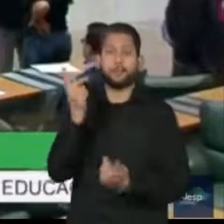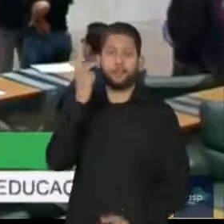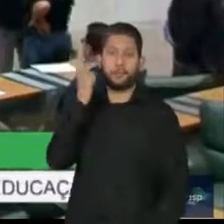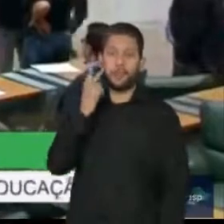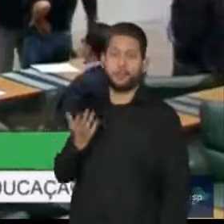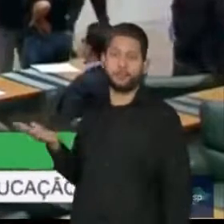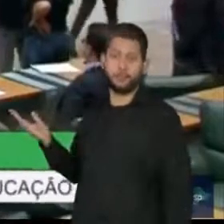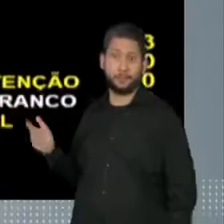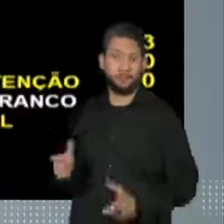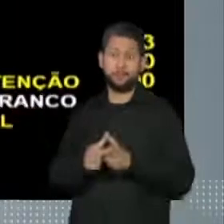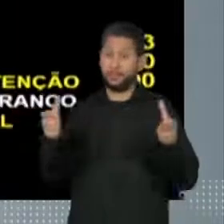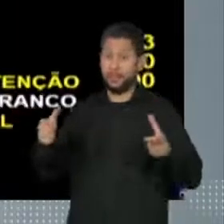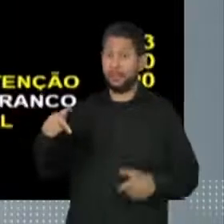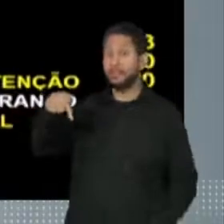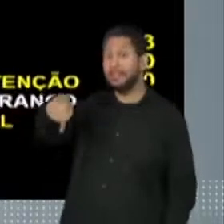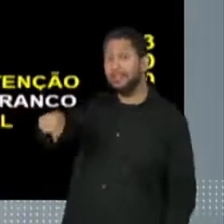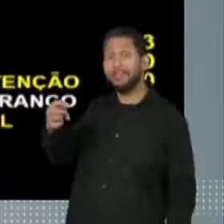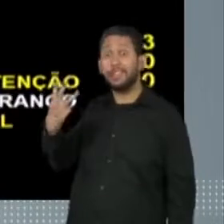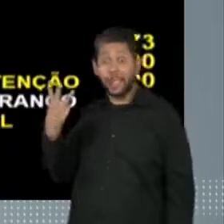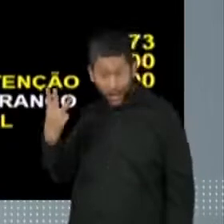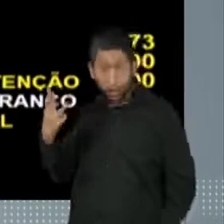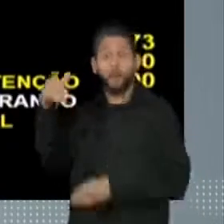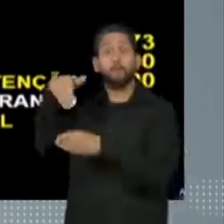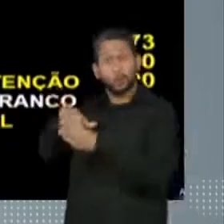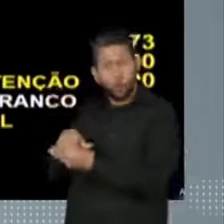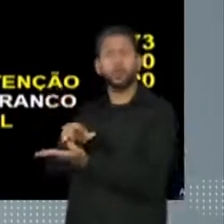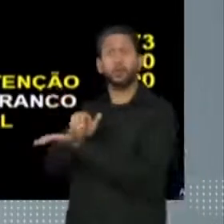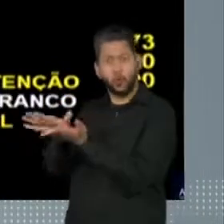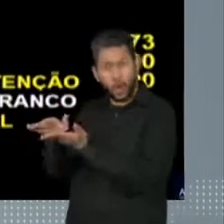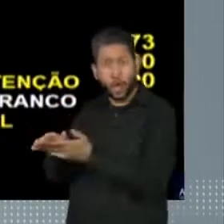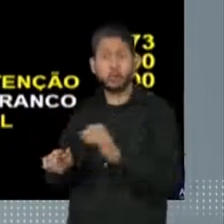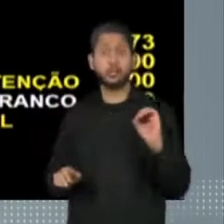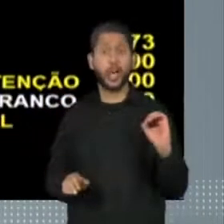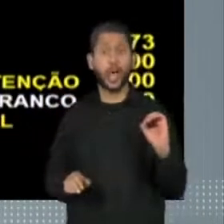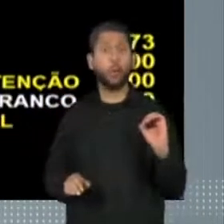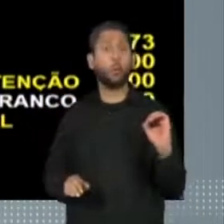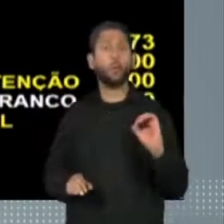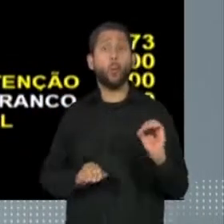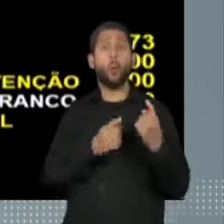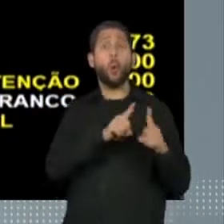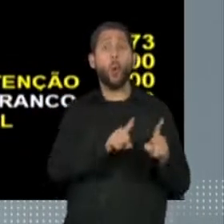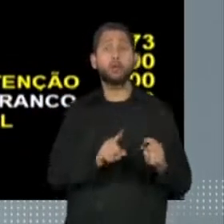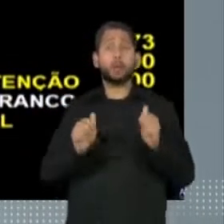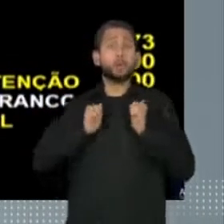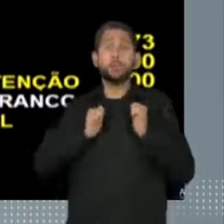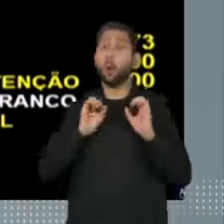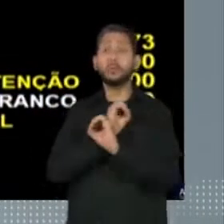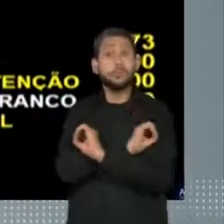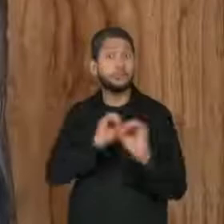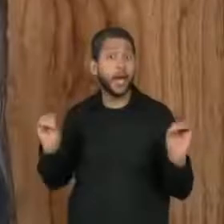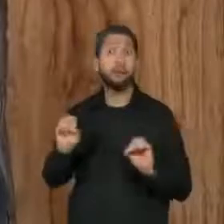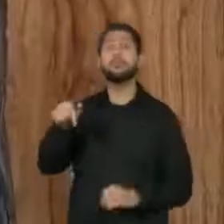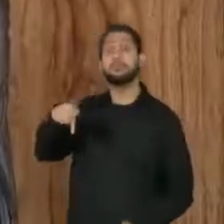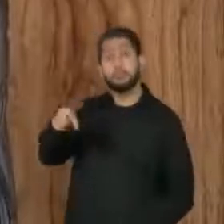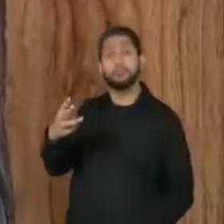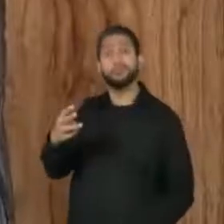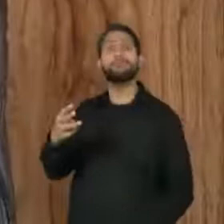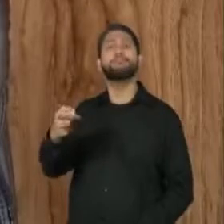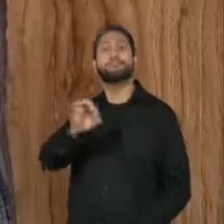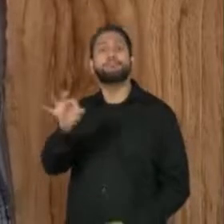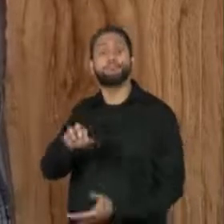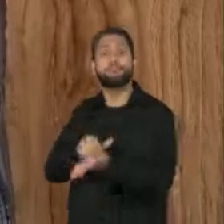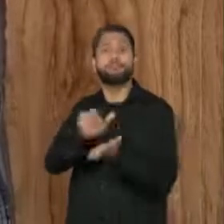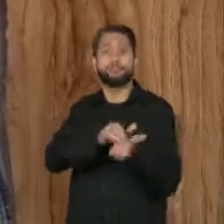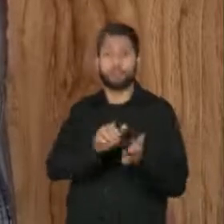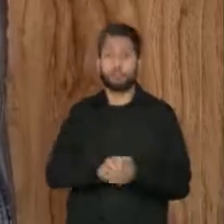tomada por unanimidade. Foram 73 votos a favor, nenhum contra e também nenhuma abstenção registrada. Apesar de ter